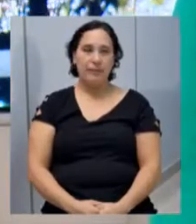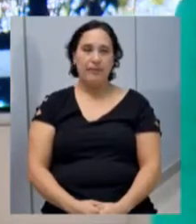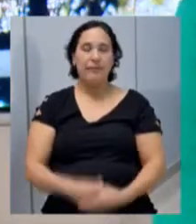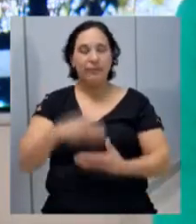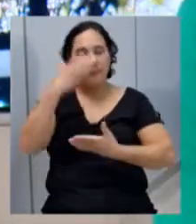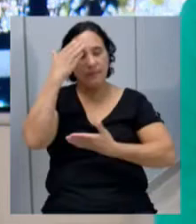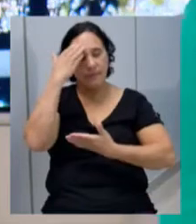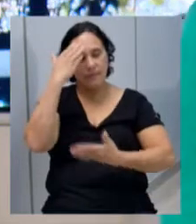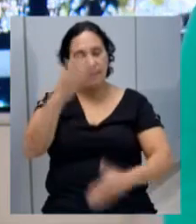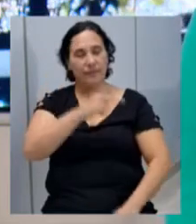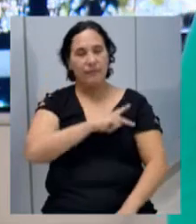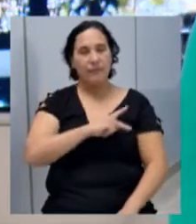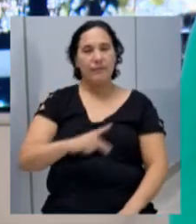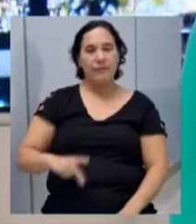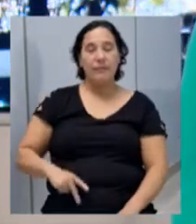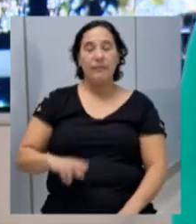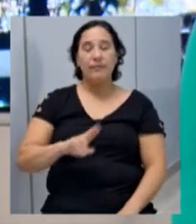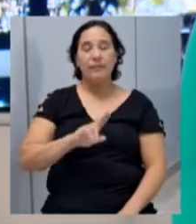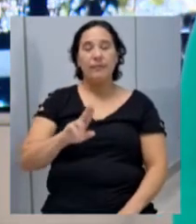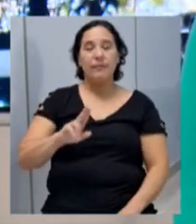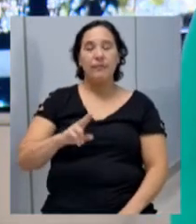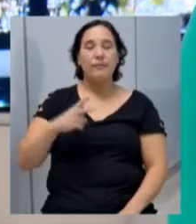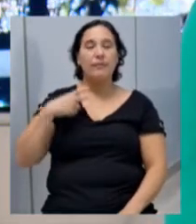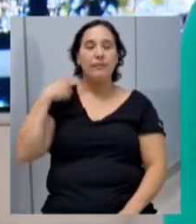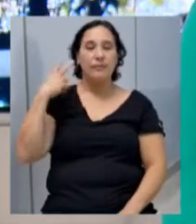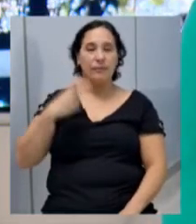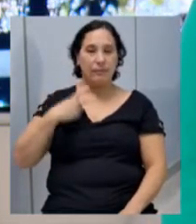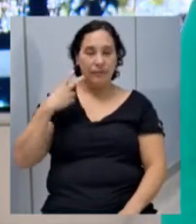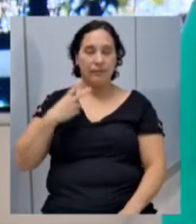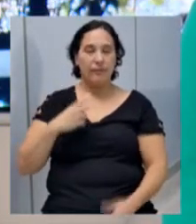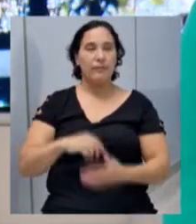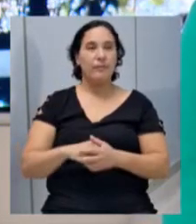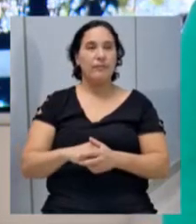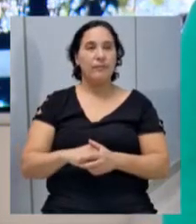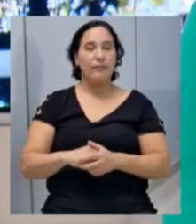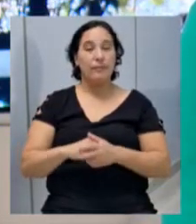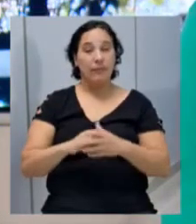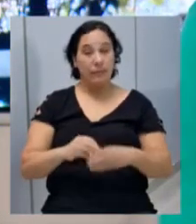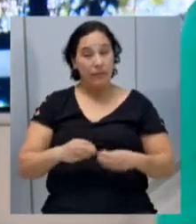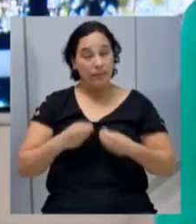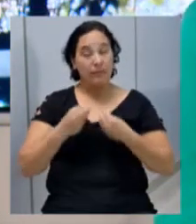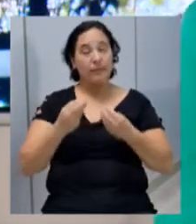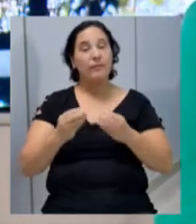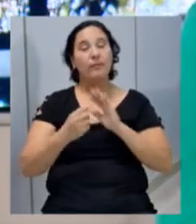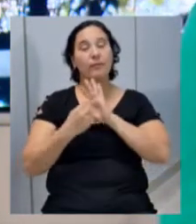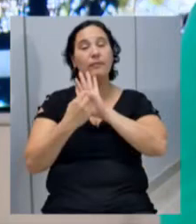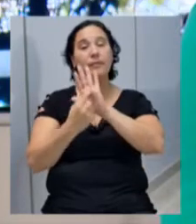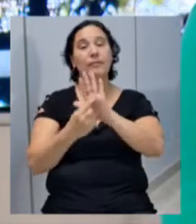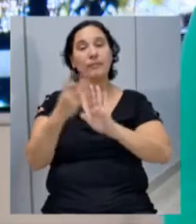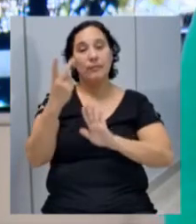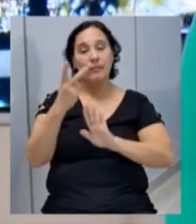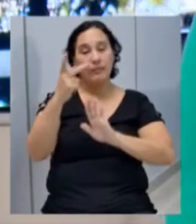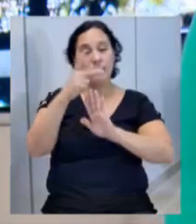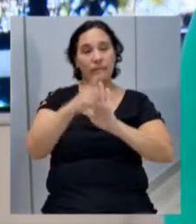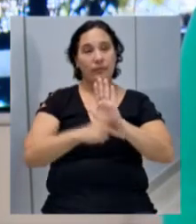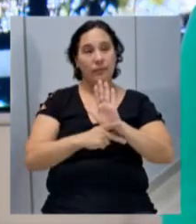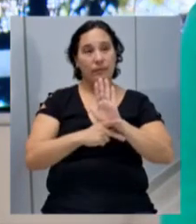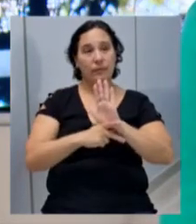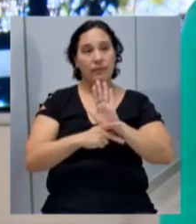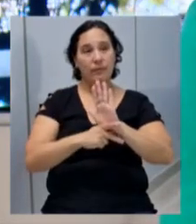Agradeço ao presidente, em seu nome, e demais vereadores para ter a oportunidade de apresentar esses dois projetos de